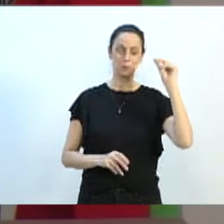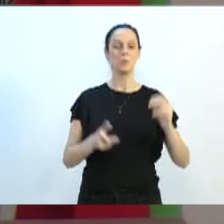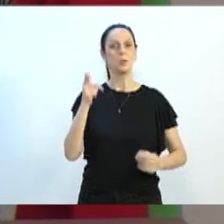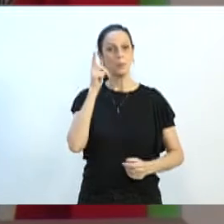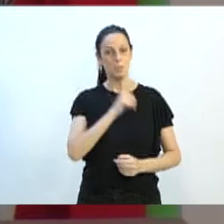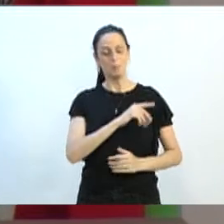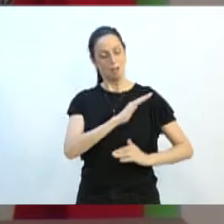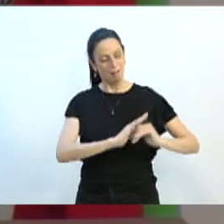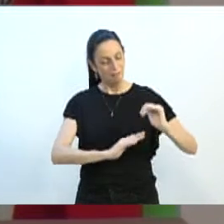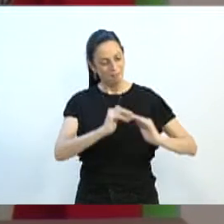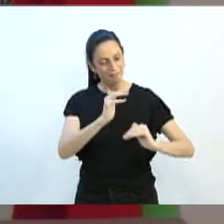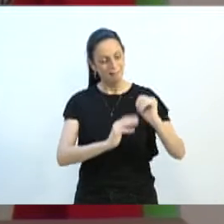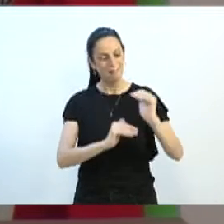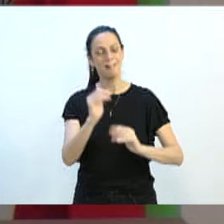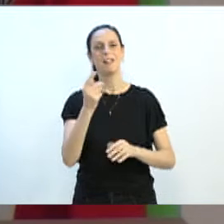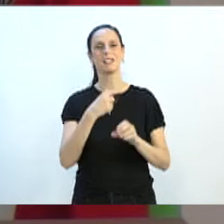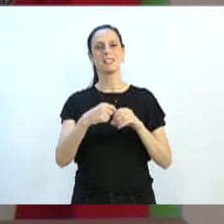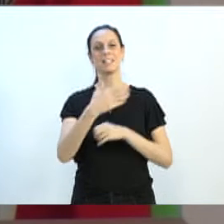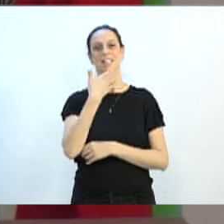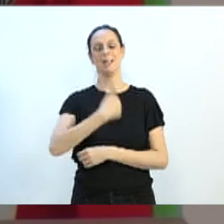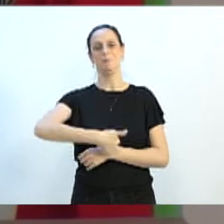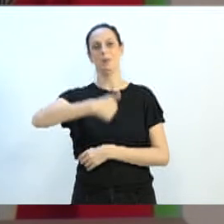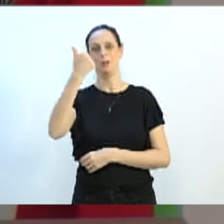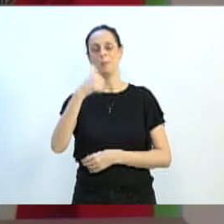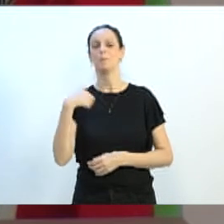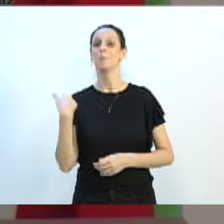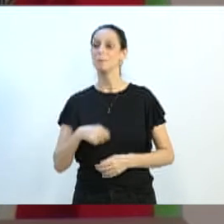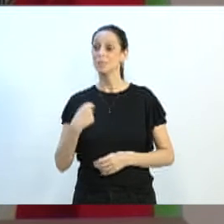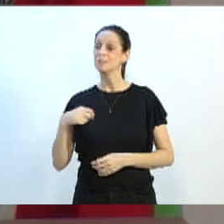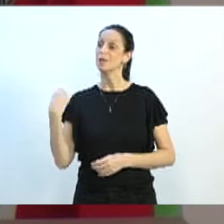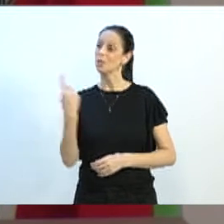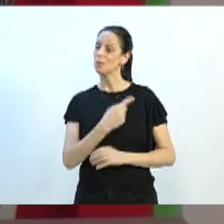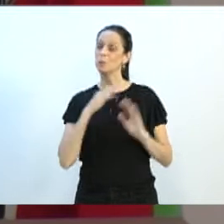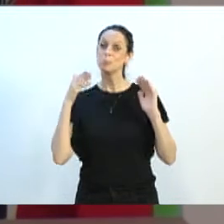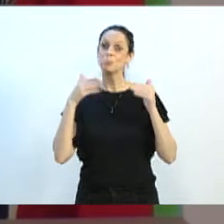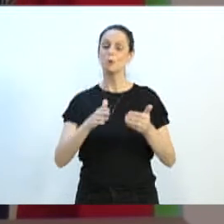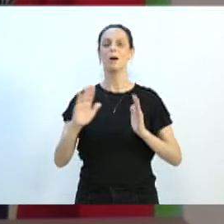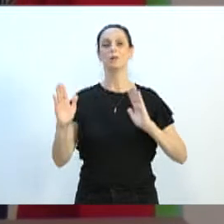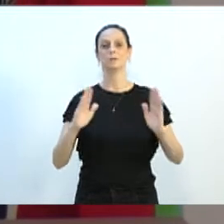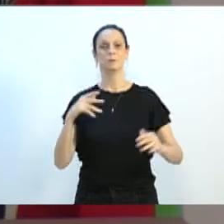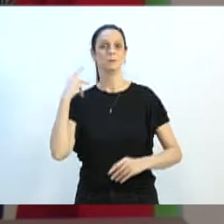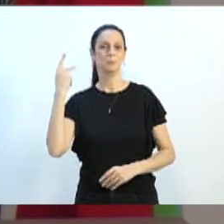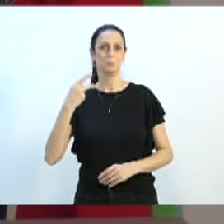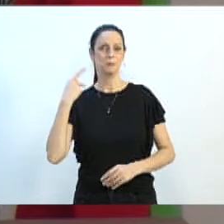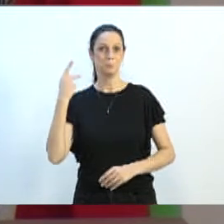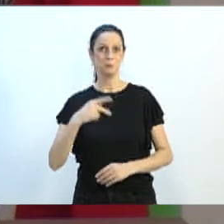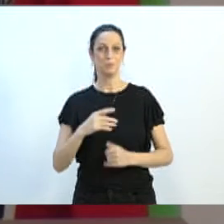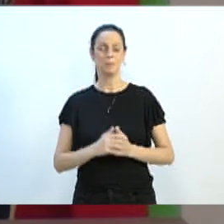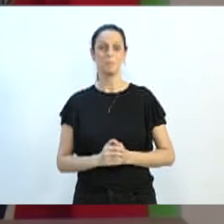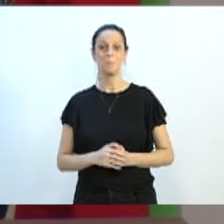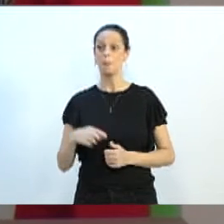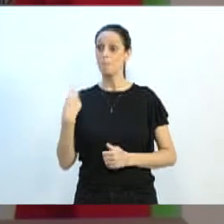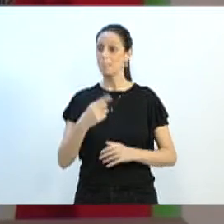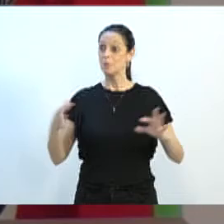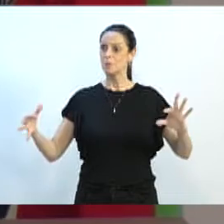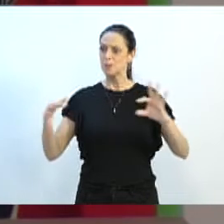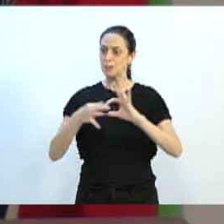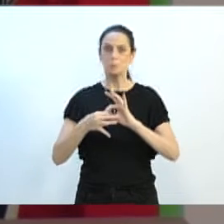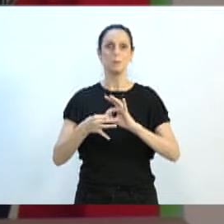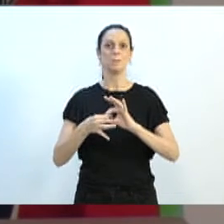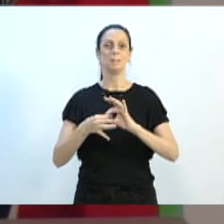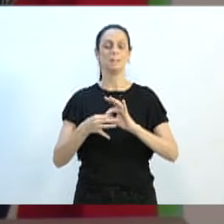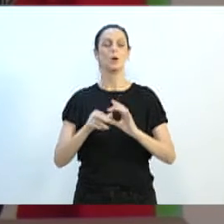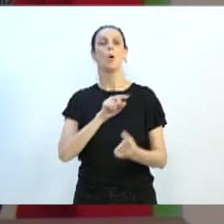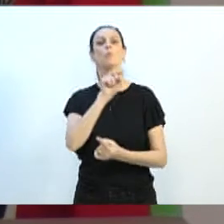melhor. E eu acho que esse deve ser o foco dos nossos mandatos e da nossa atuação política. Deve ser unir força para melhorar a vida de